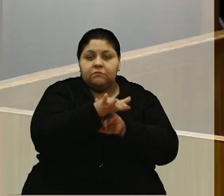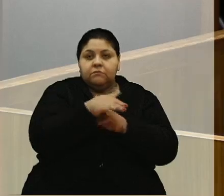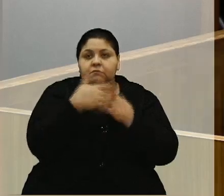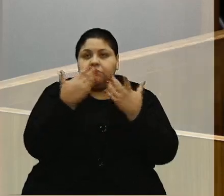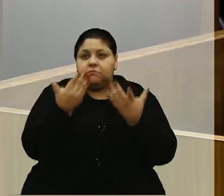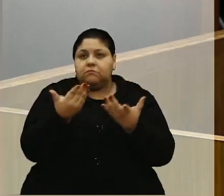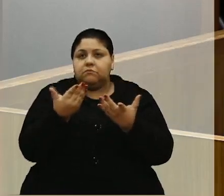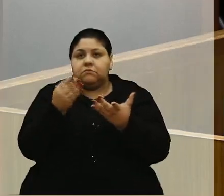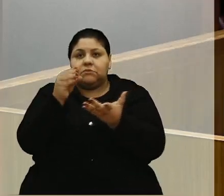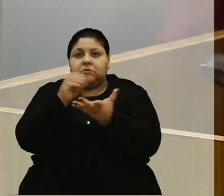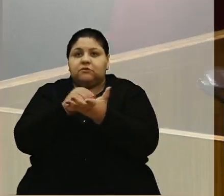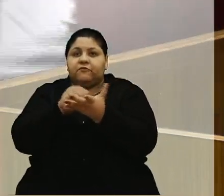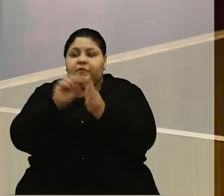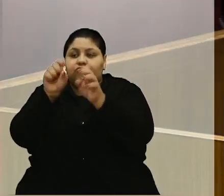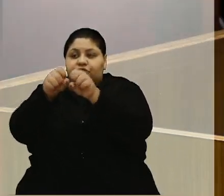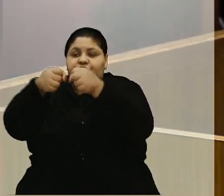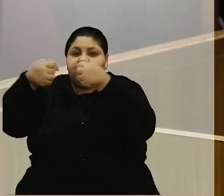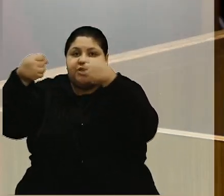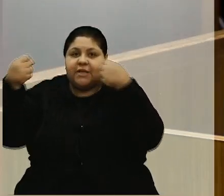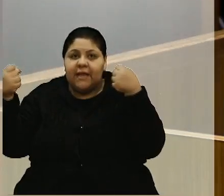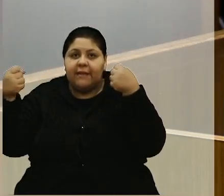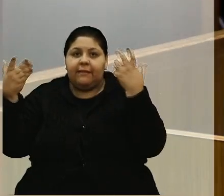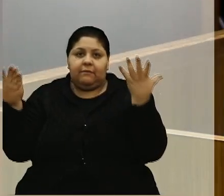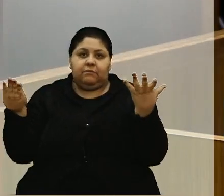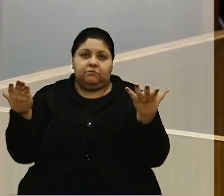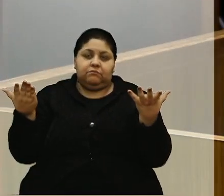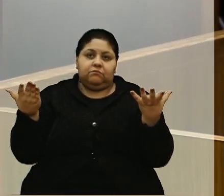porque faltam janelas de um por um,